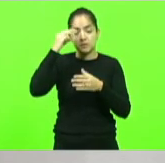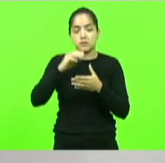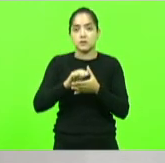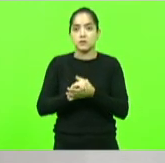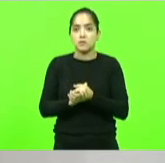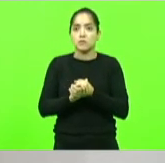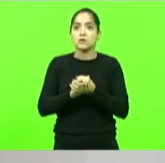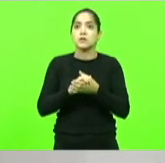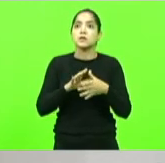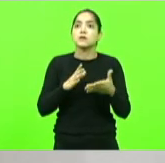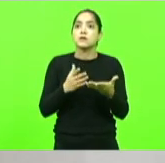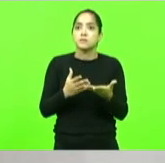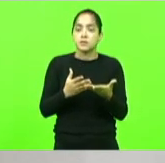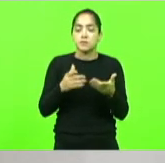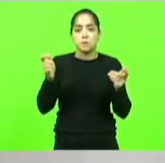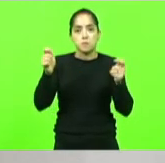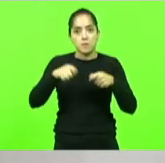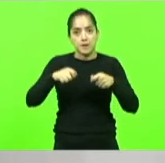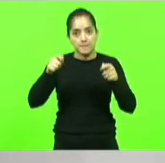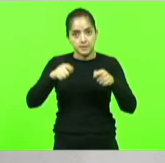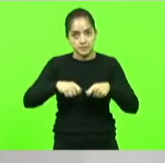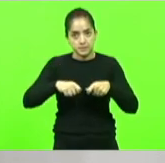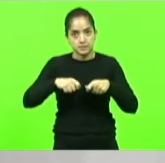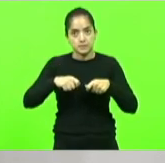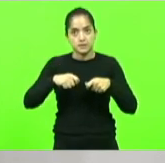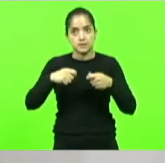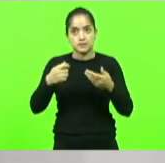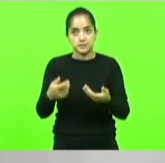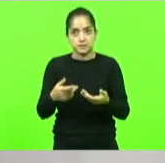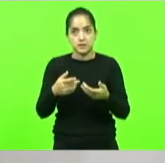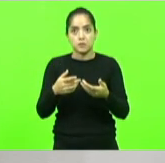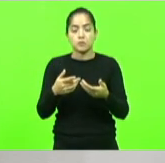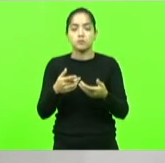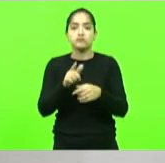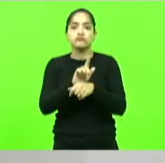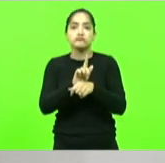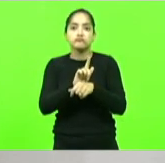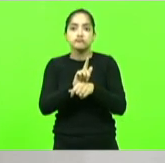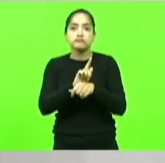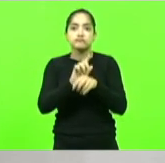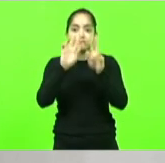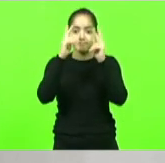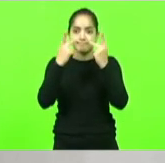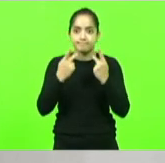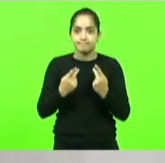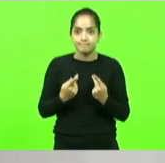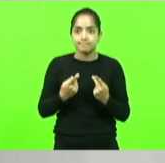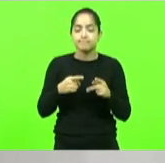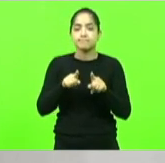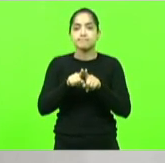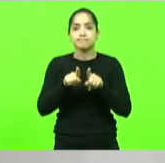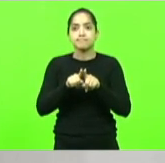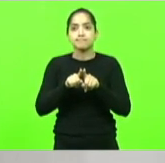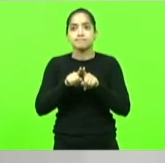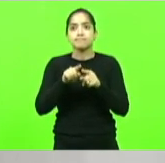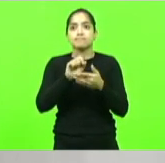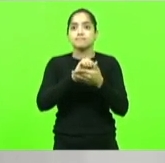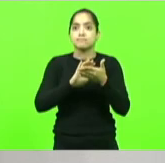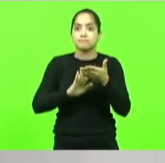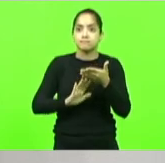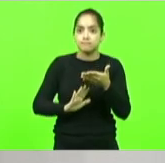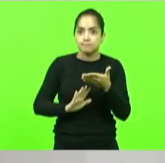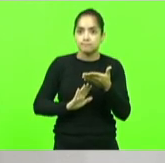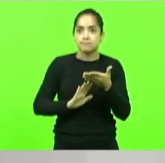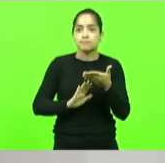formação capacitação e gestão de recursos humanos em atividades de assessoria e consultoria